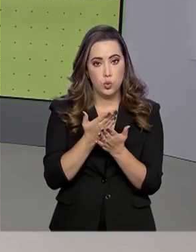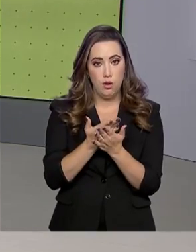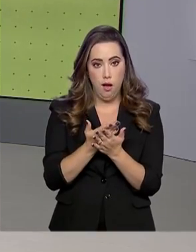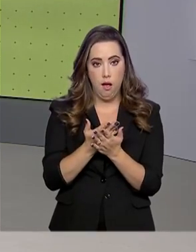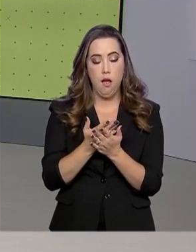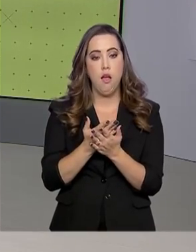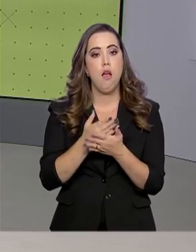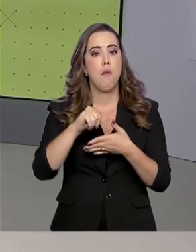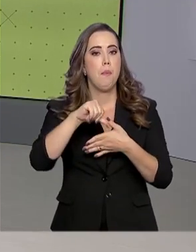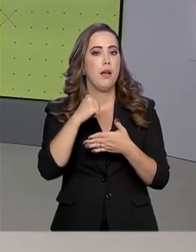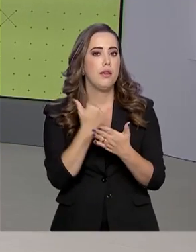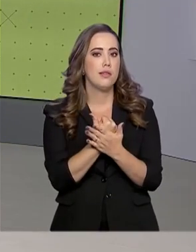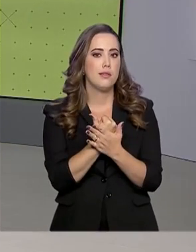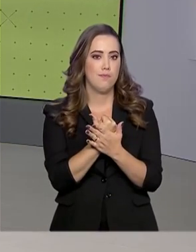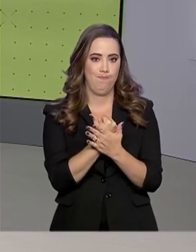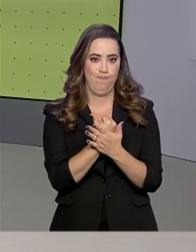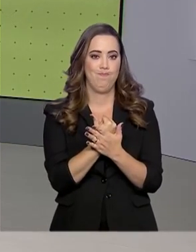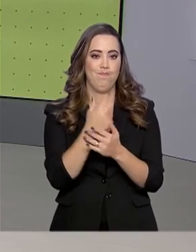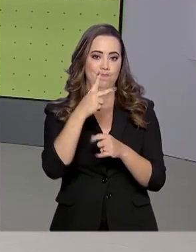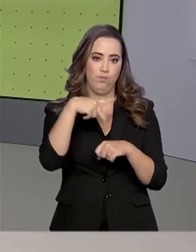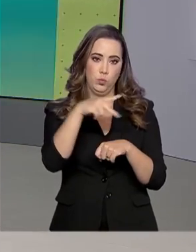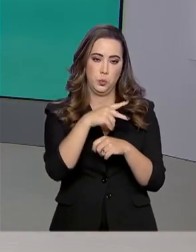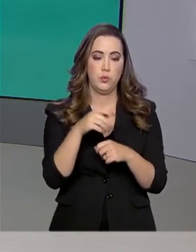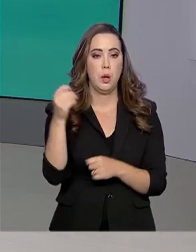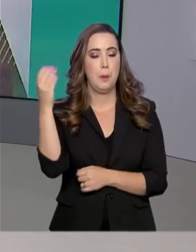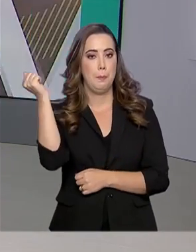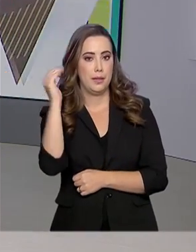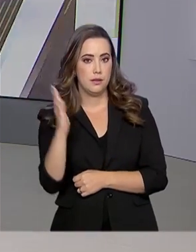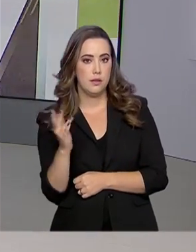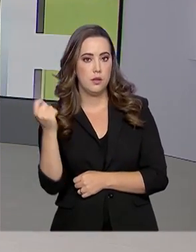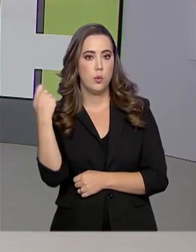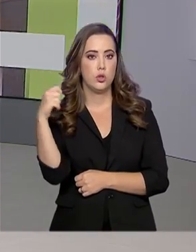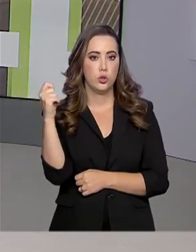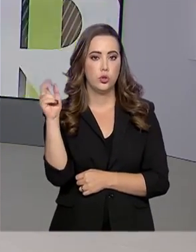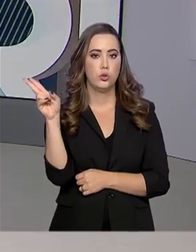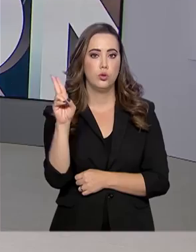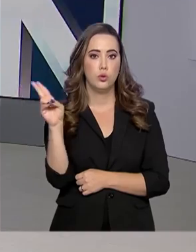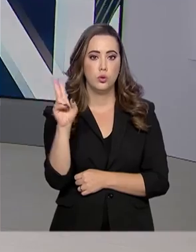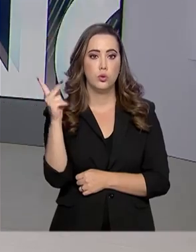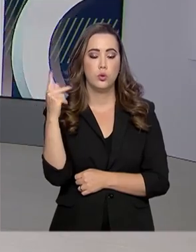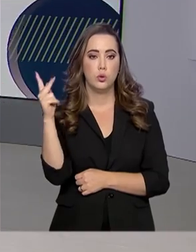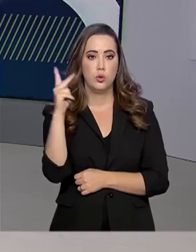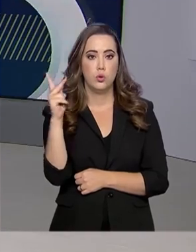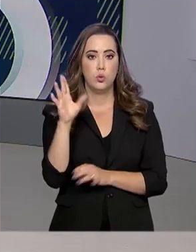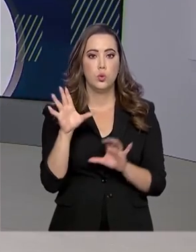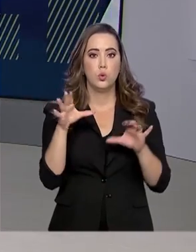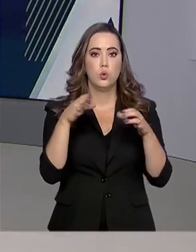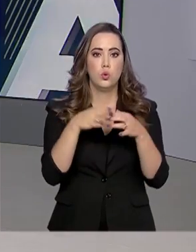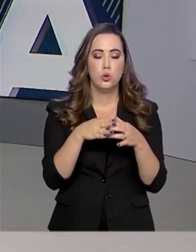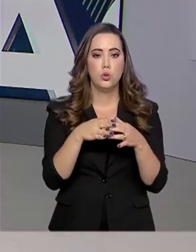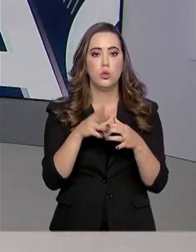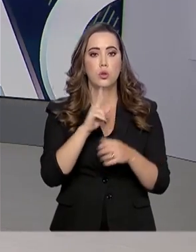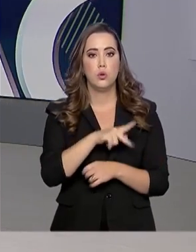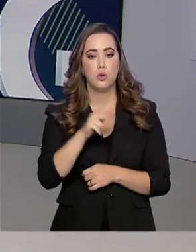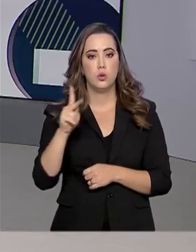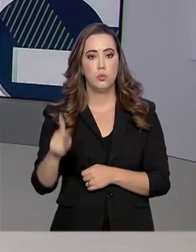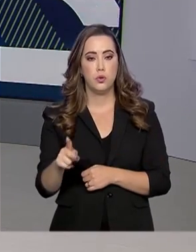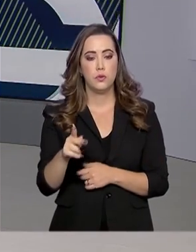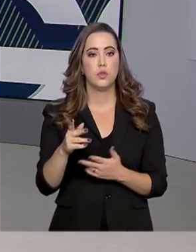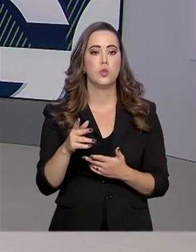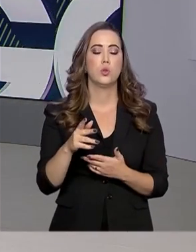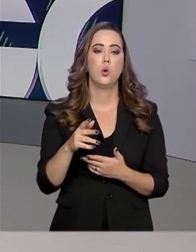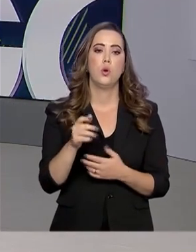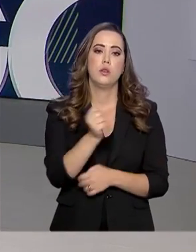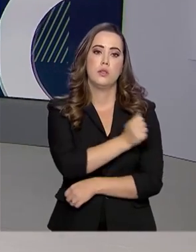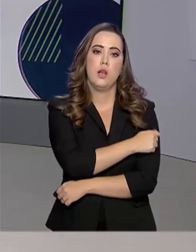entre os países do Mercosul, Brasil, Argentina, Uruguai e Paraguai, que fazem parte desse grupo. Professores, estudantes e